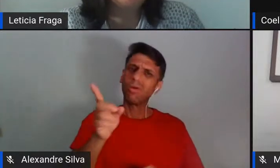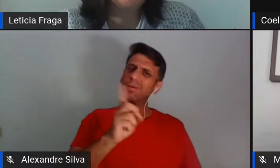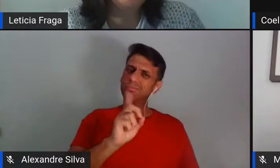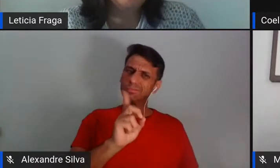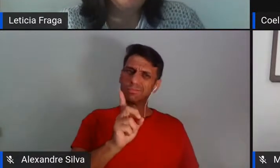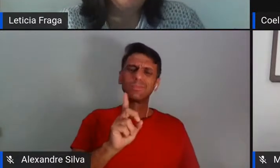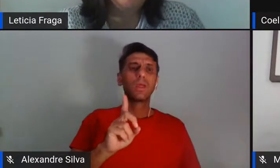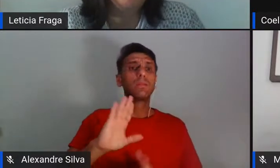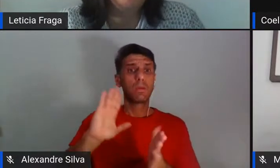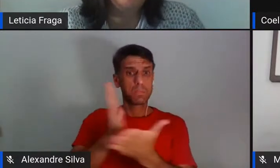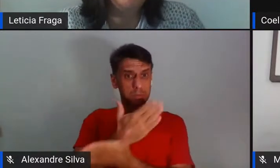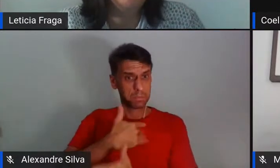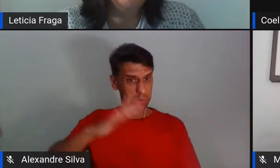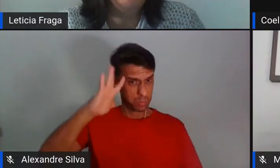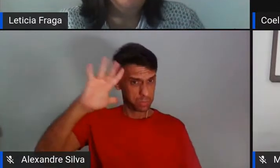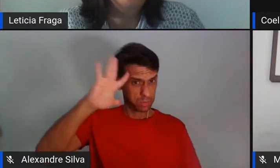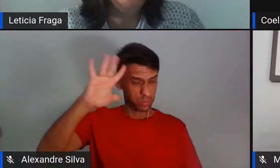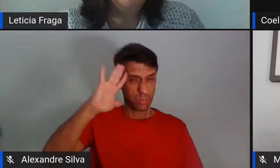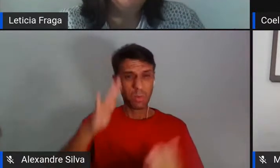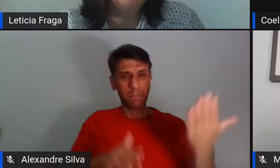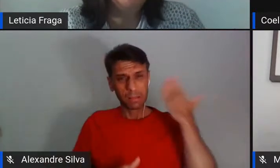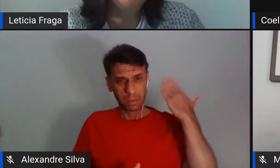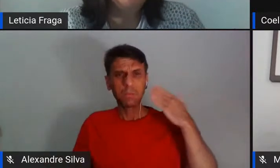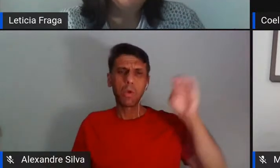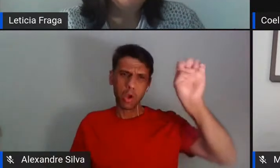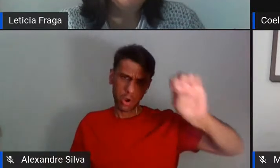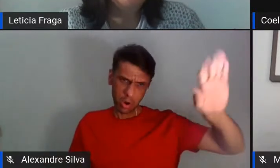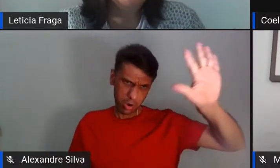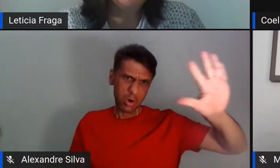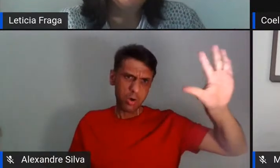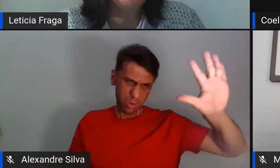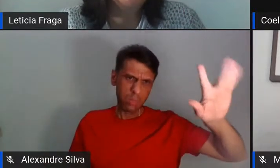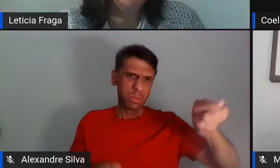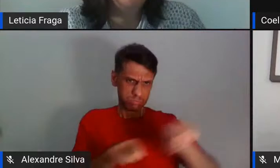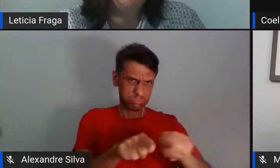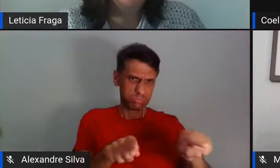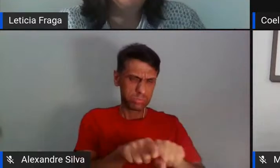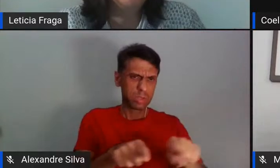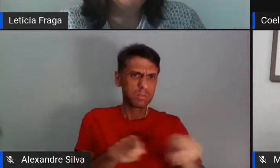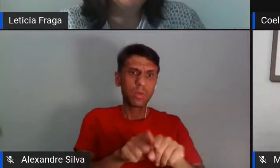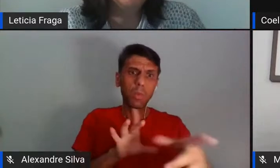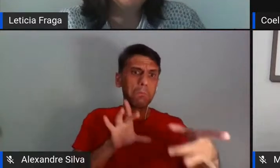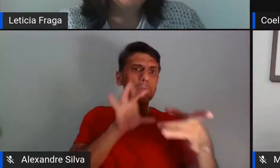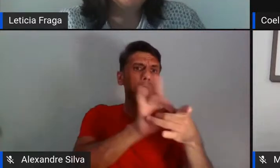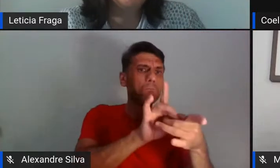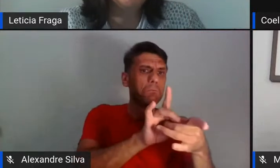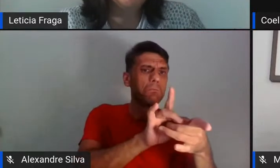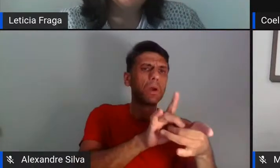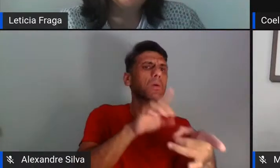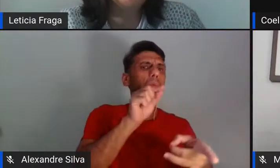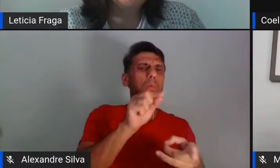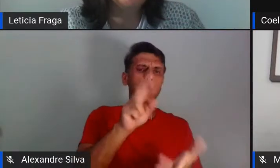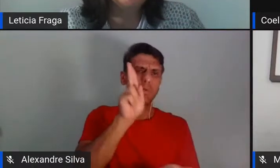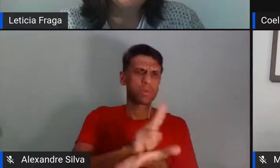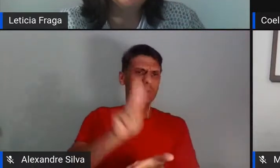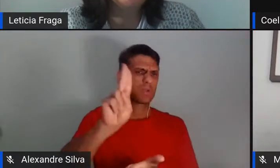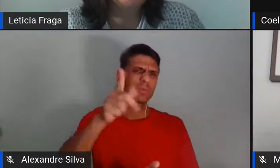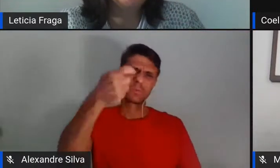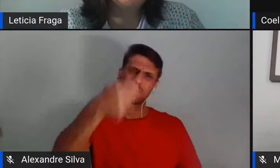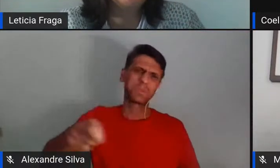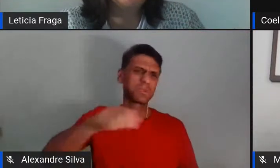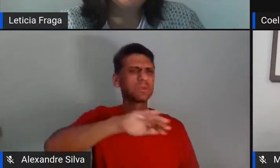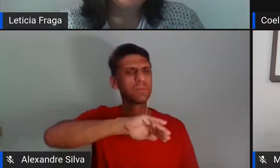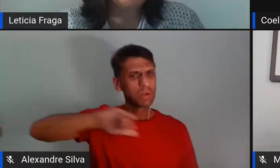Muitos pensadores no passado, inclusive europeus, não eram vinculados à universidade. Eles não precisavam da universidade para